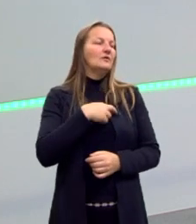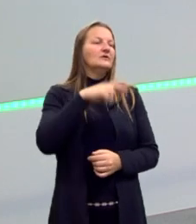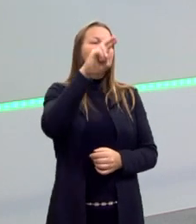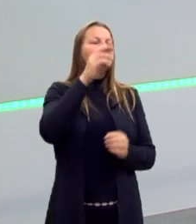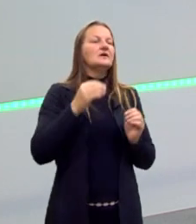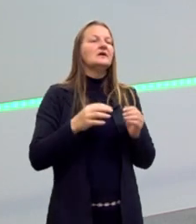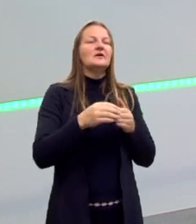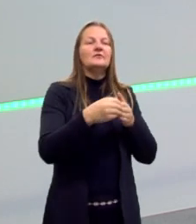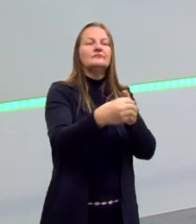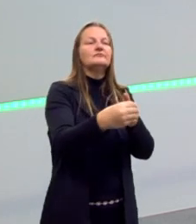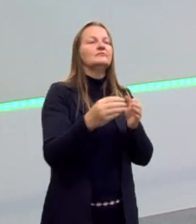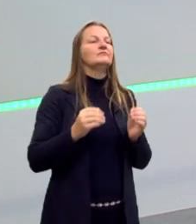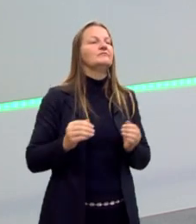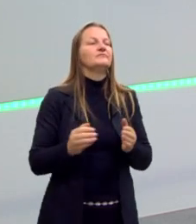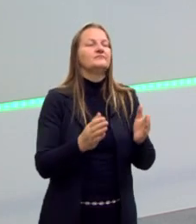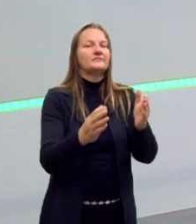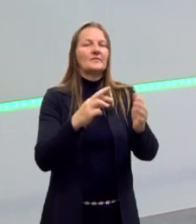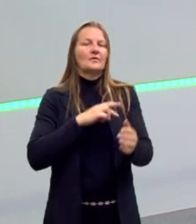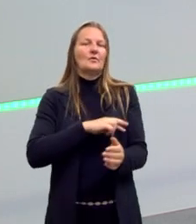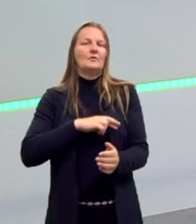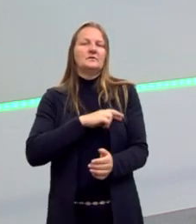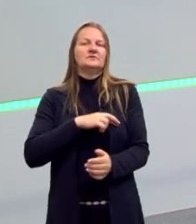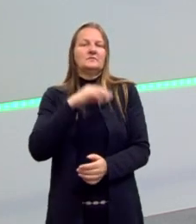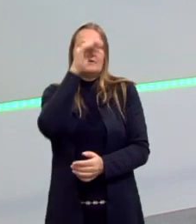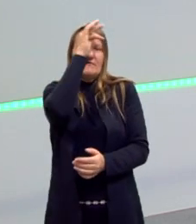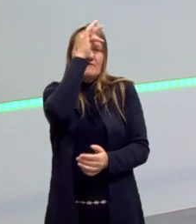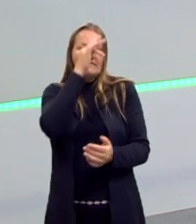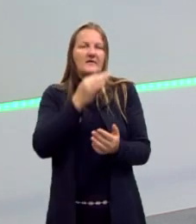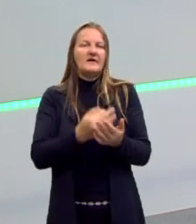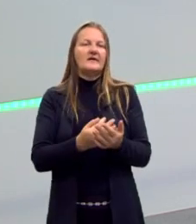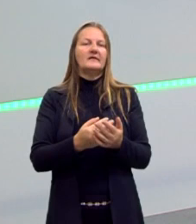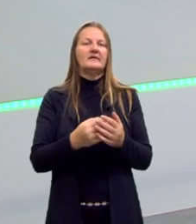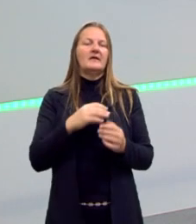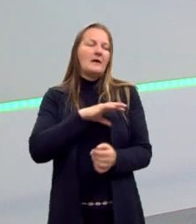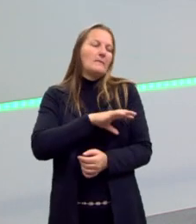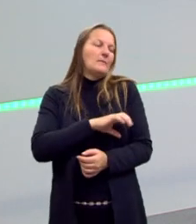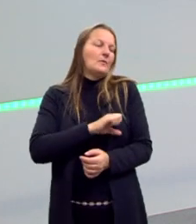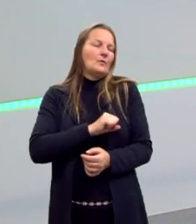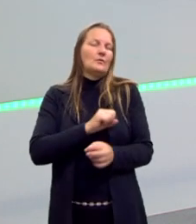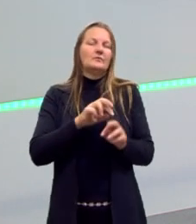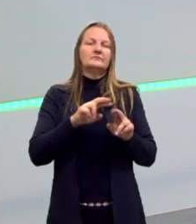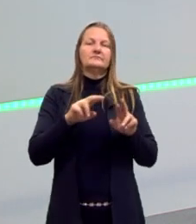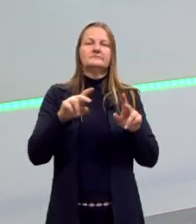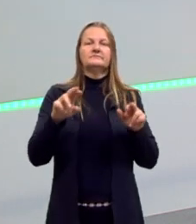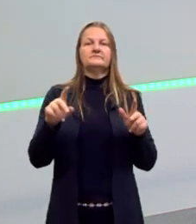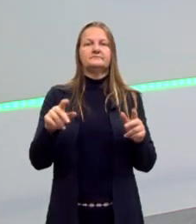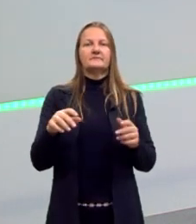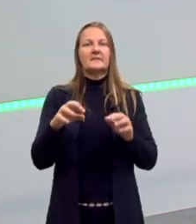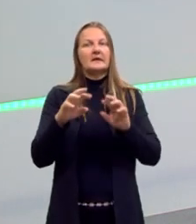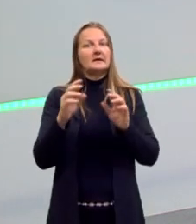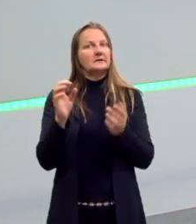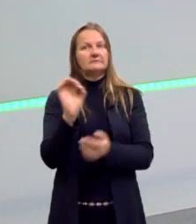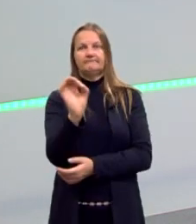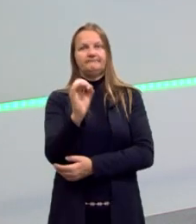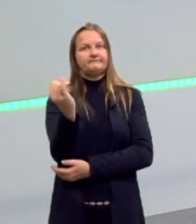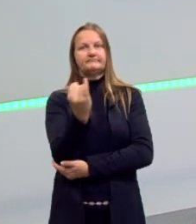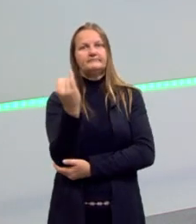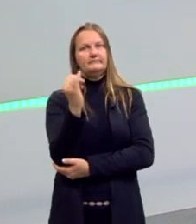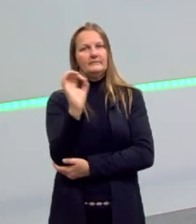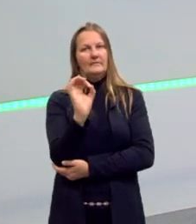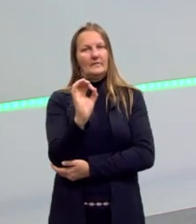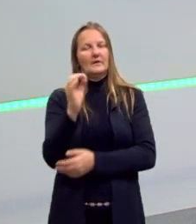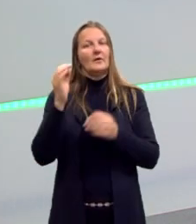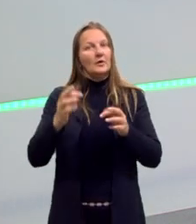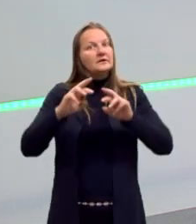destino, como era lá no romantismo. Através da fé, através do amor. Nada disso mais importa. O que importa é